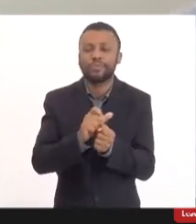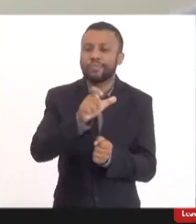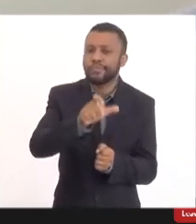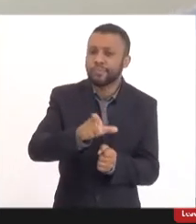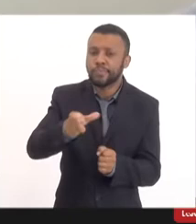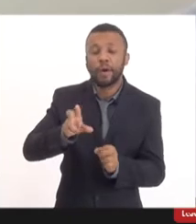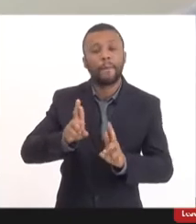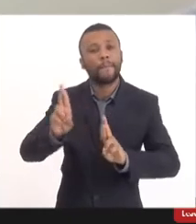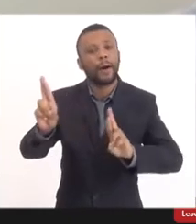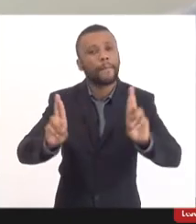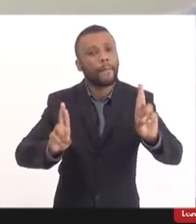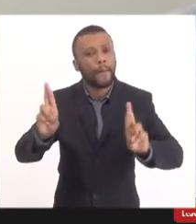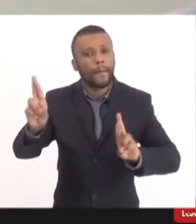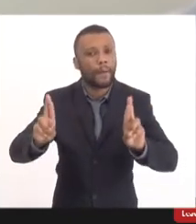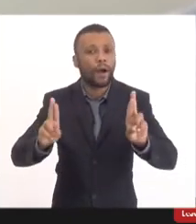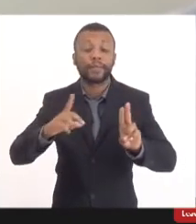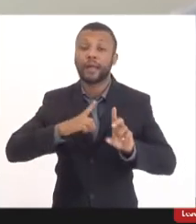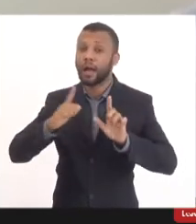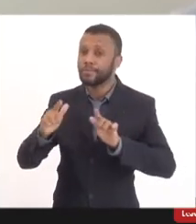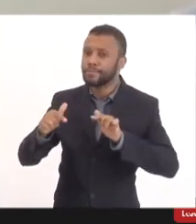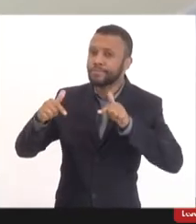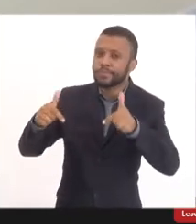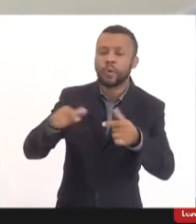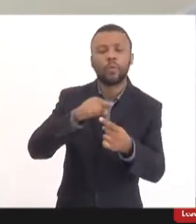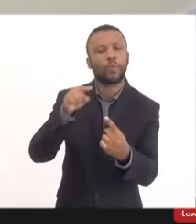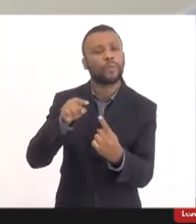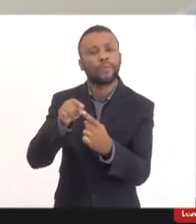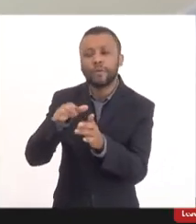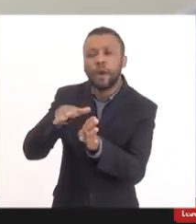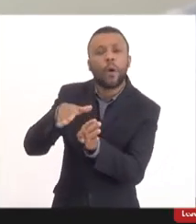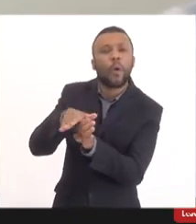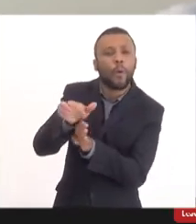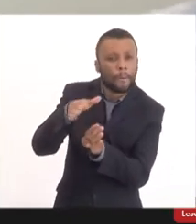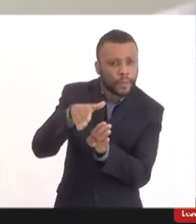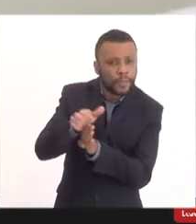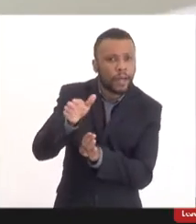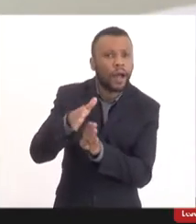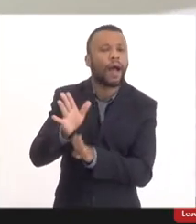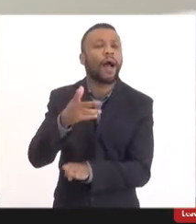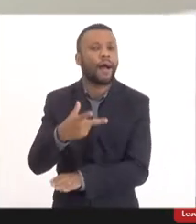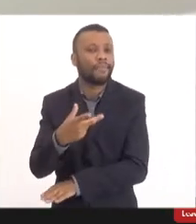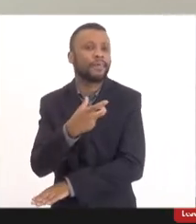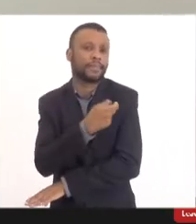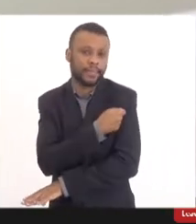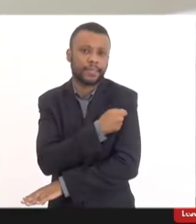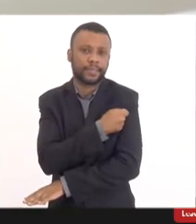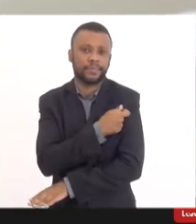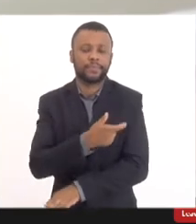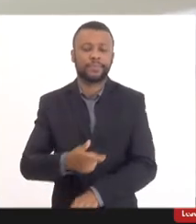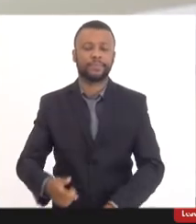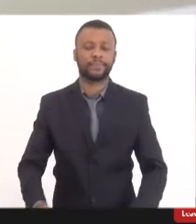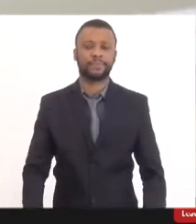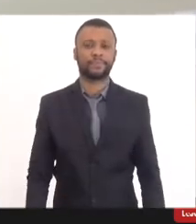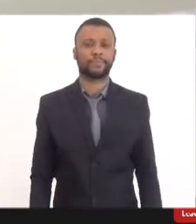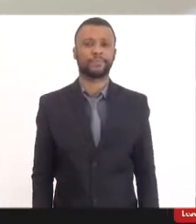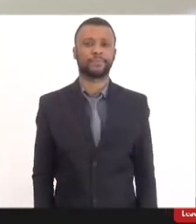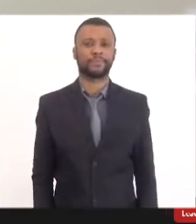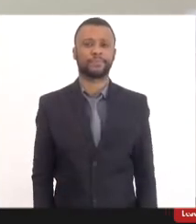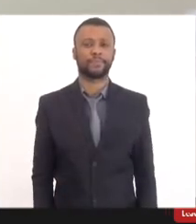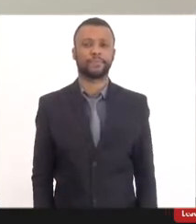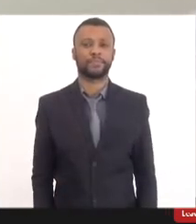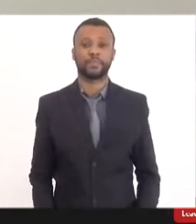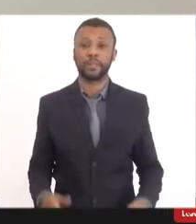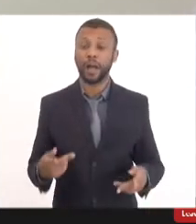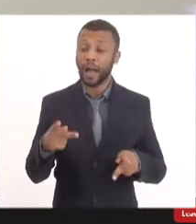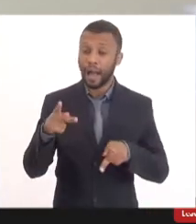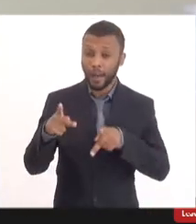Estado adotou a conduta de recomendar a vacinação a toda a população de 5 a 11